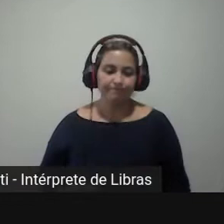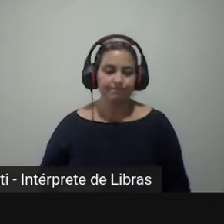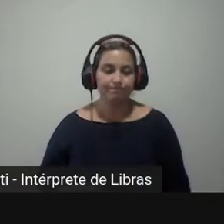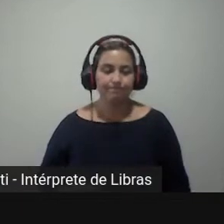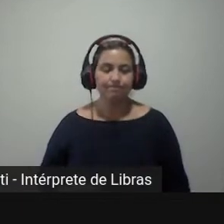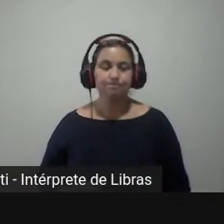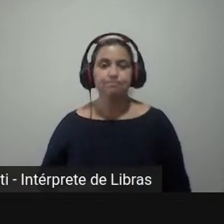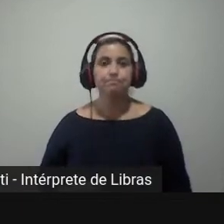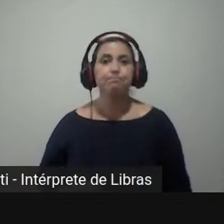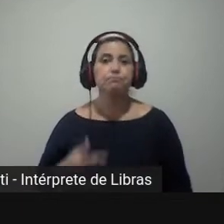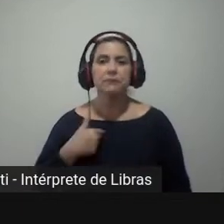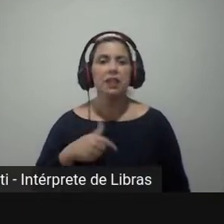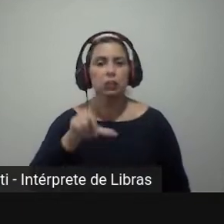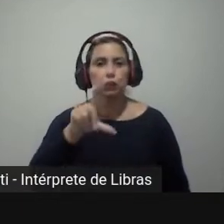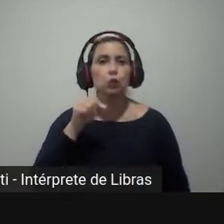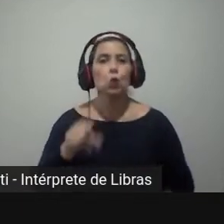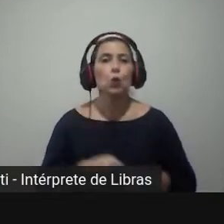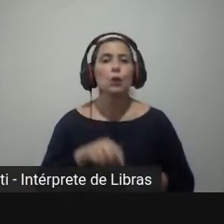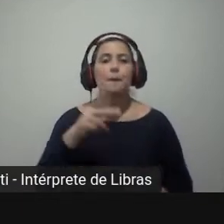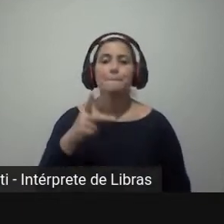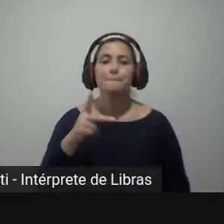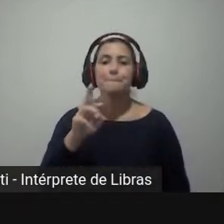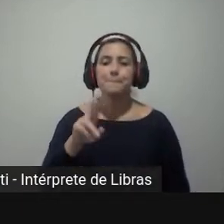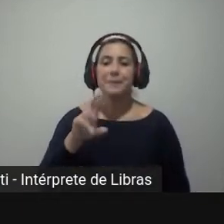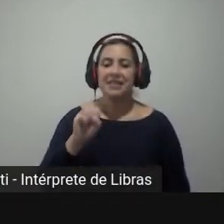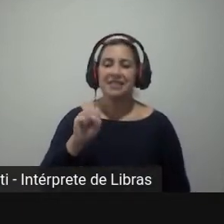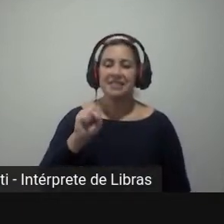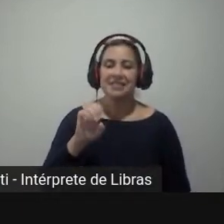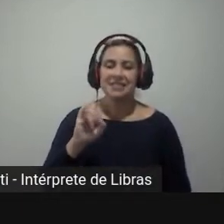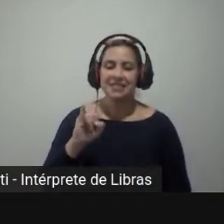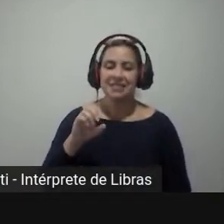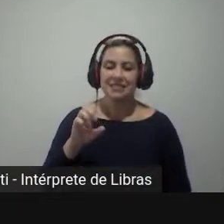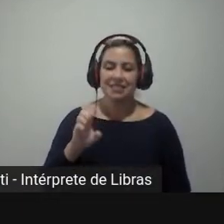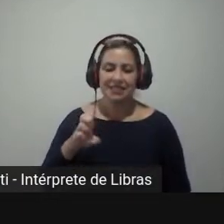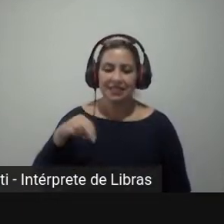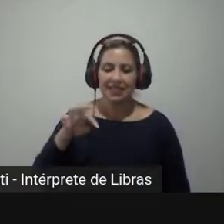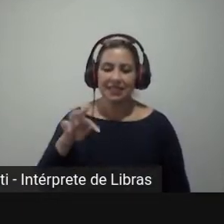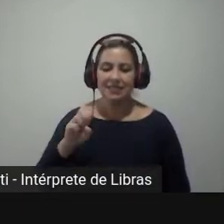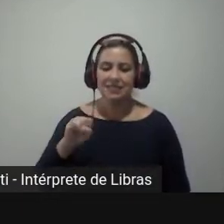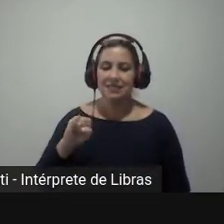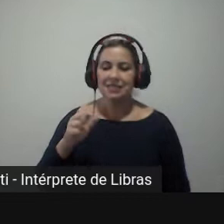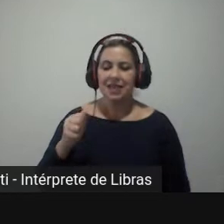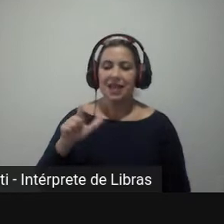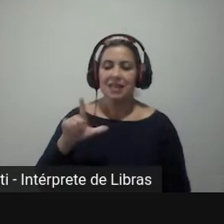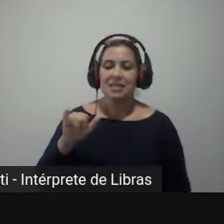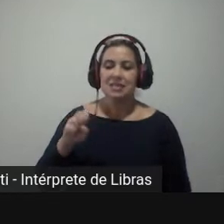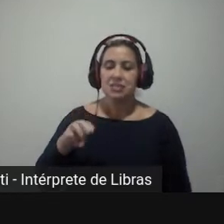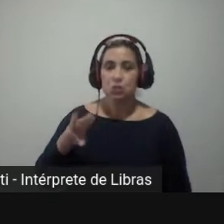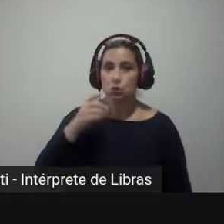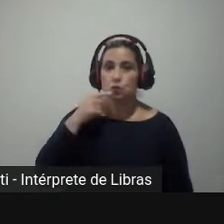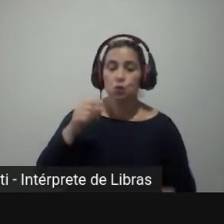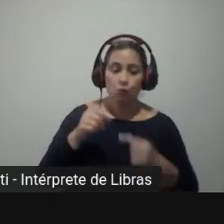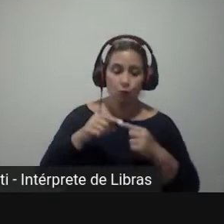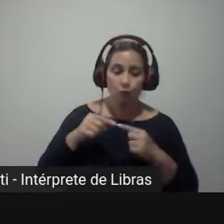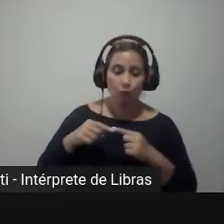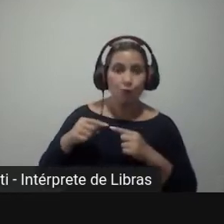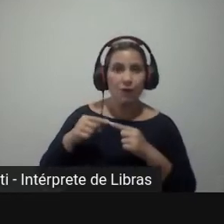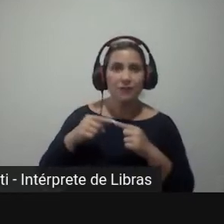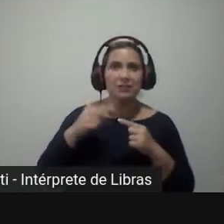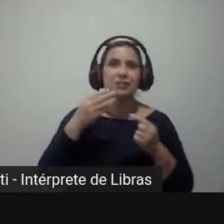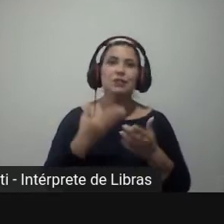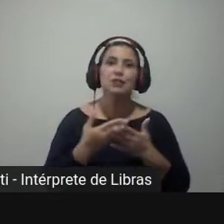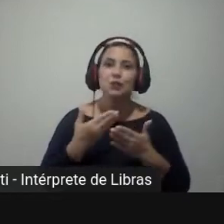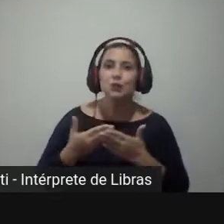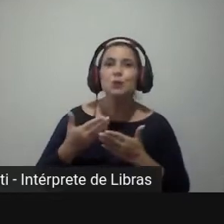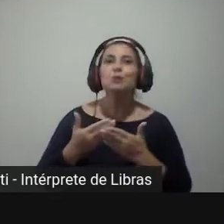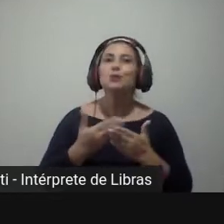optou pelo sistema presidencialista e, por isso, o efeito roteio fazia muito sentido em ser estudado nessas